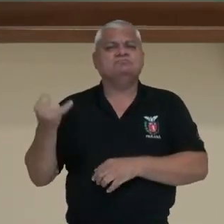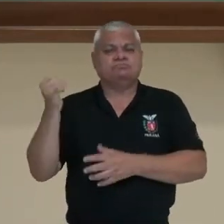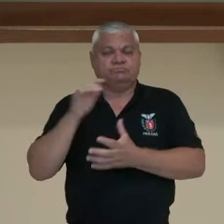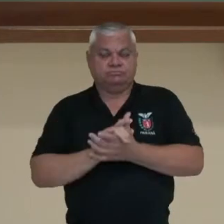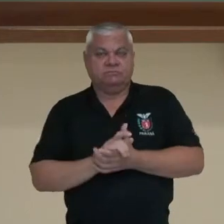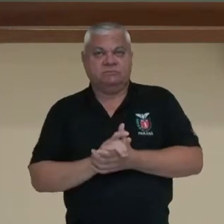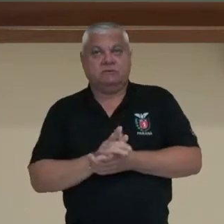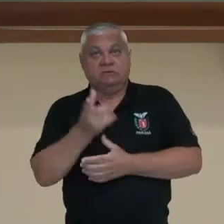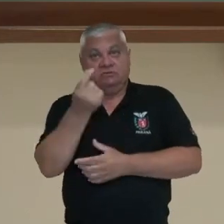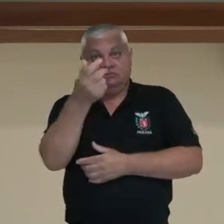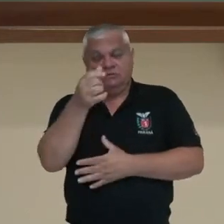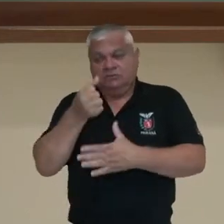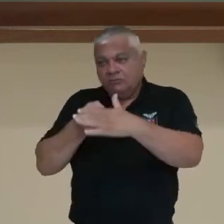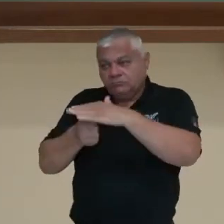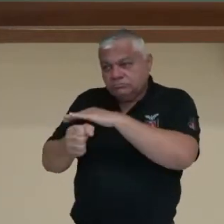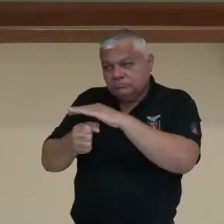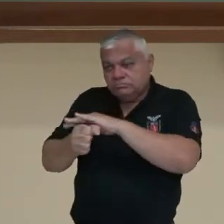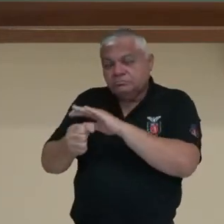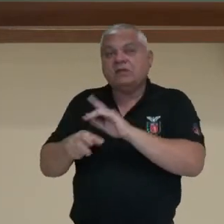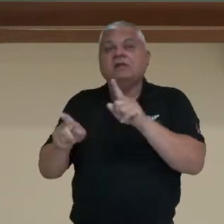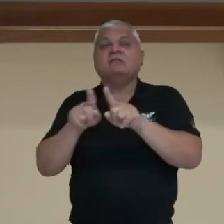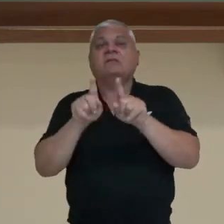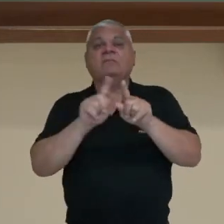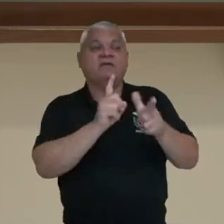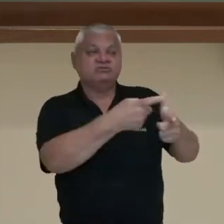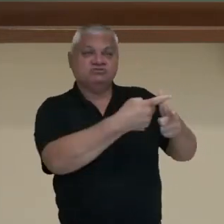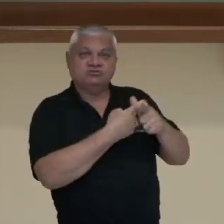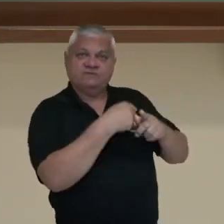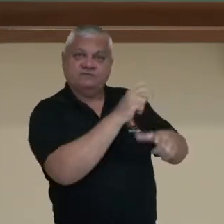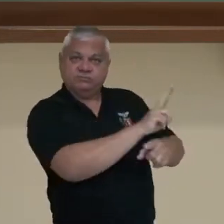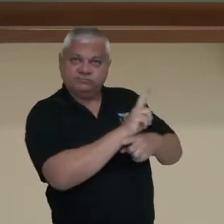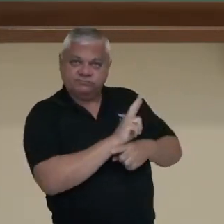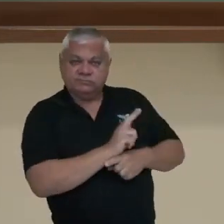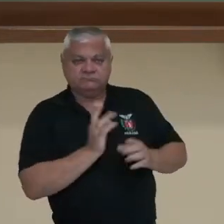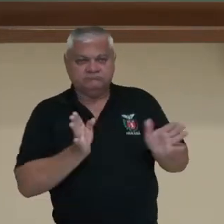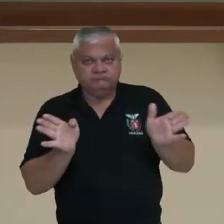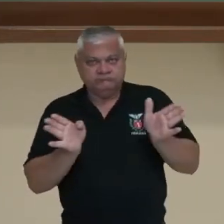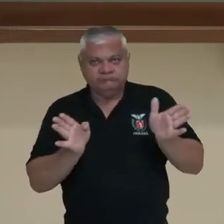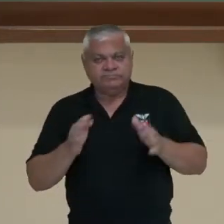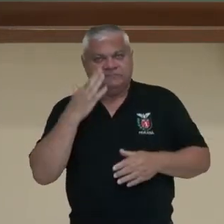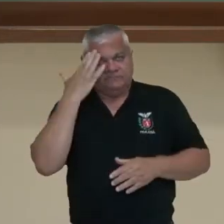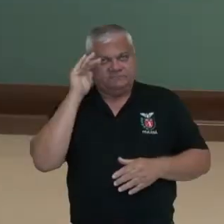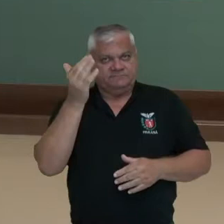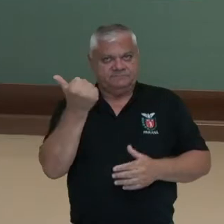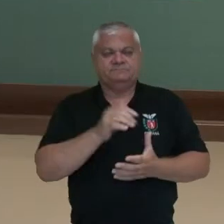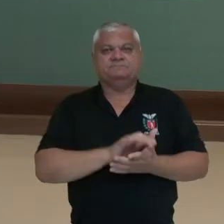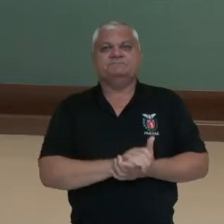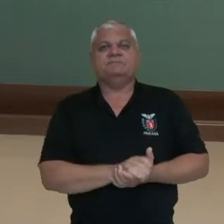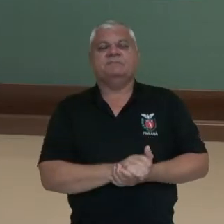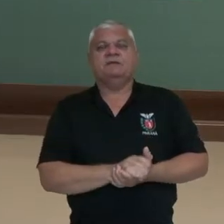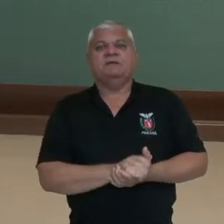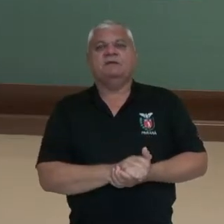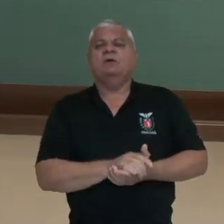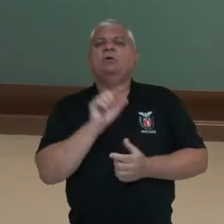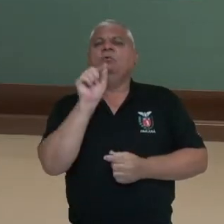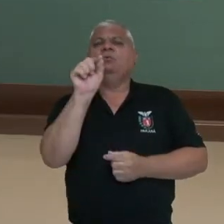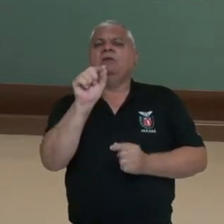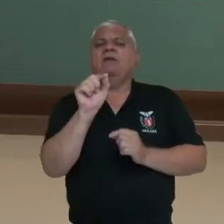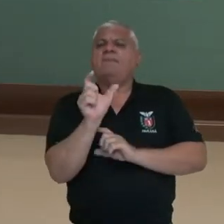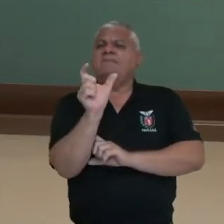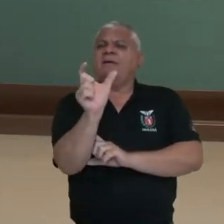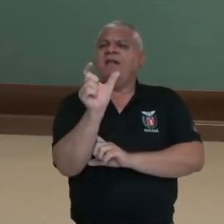investimentos quanto também para as nossas dívidas. Vamos lá compreender um pouquinho? Então vocês sabem definir o que